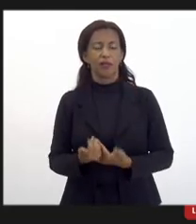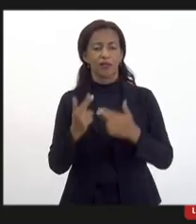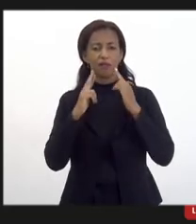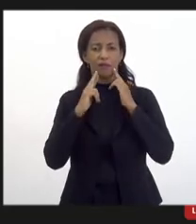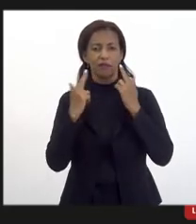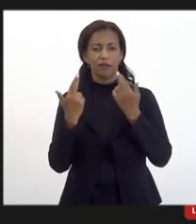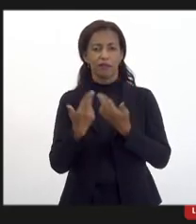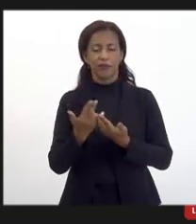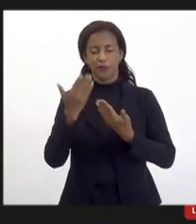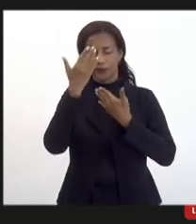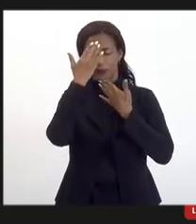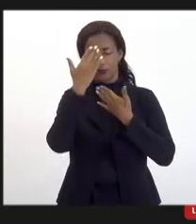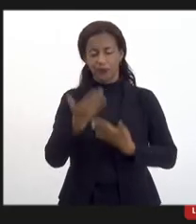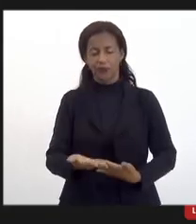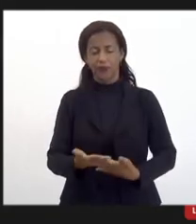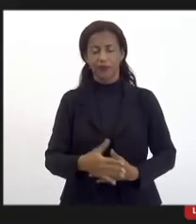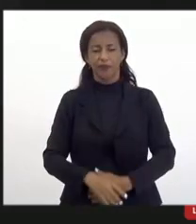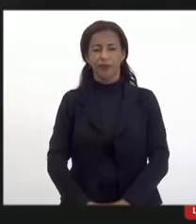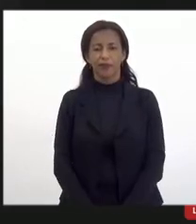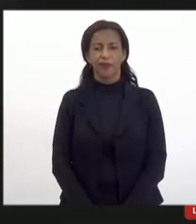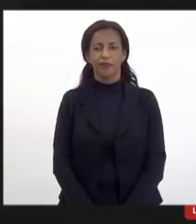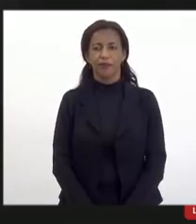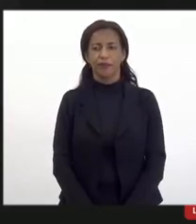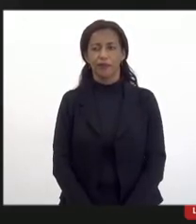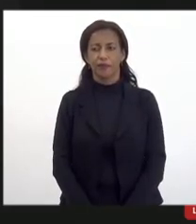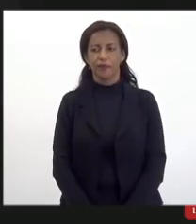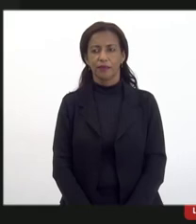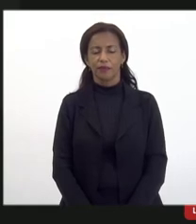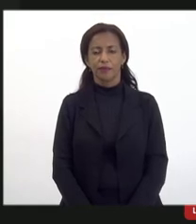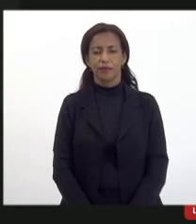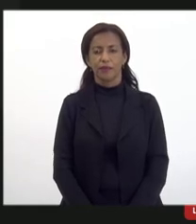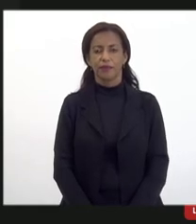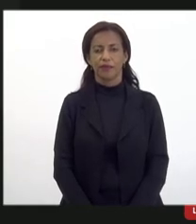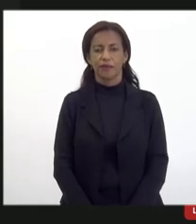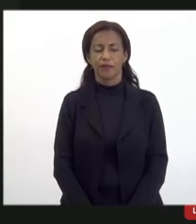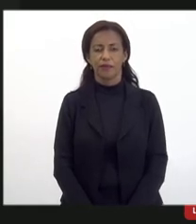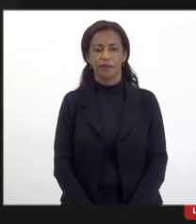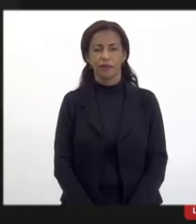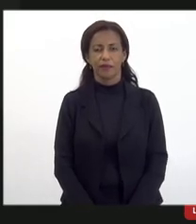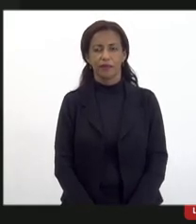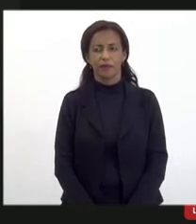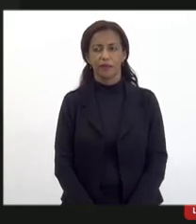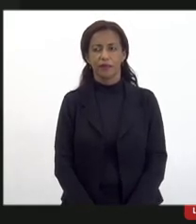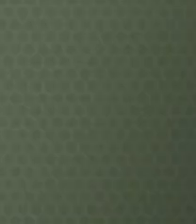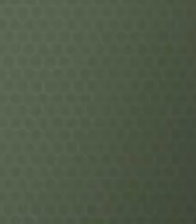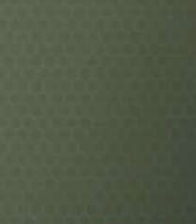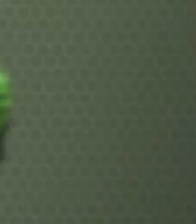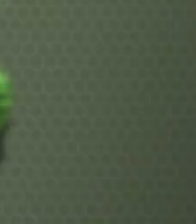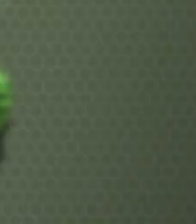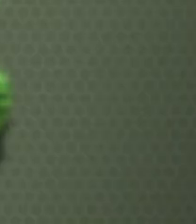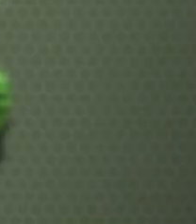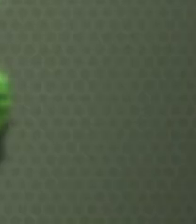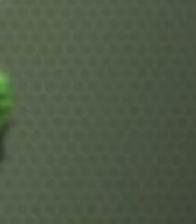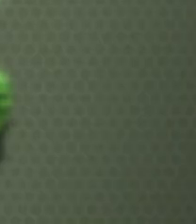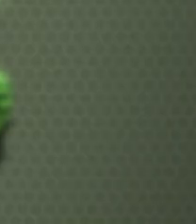sessão muito obrigada abraço a todos abraço